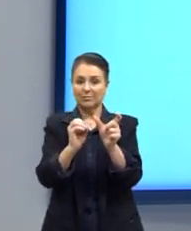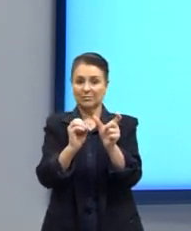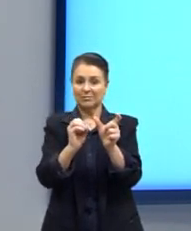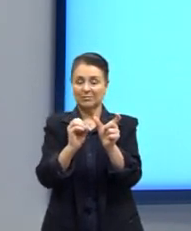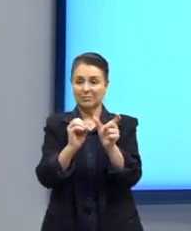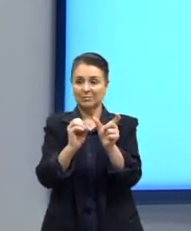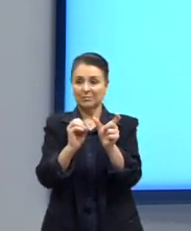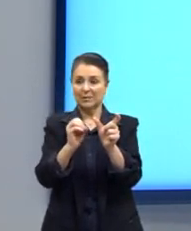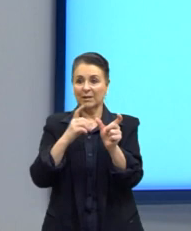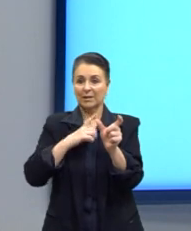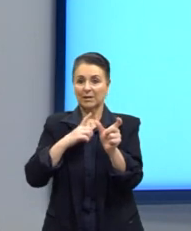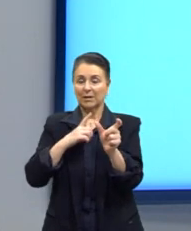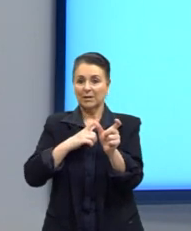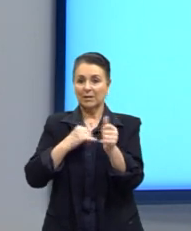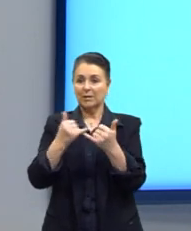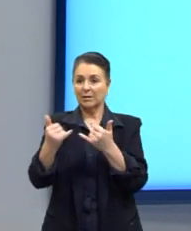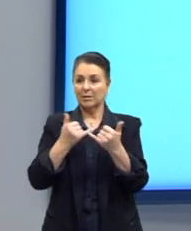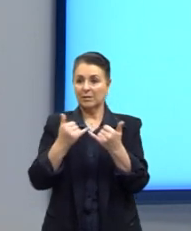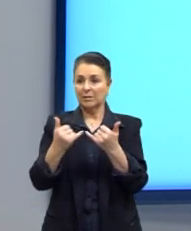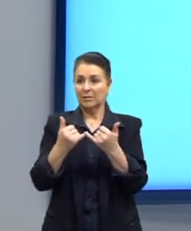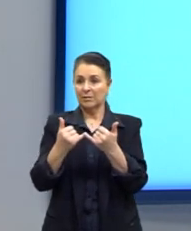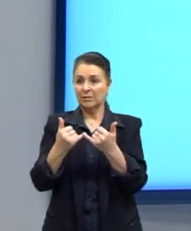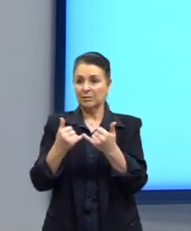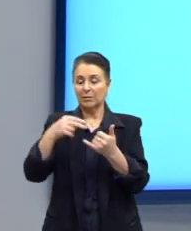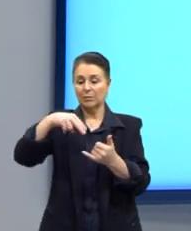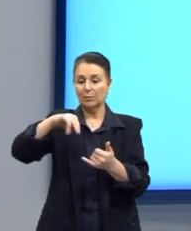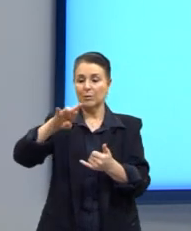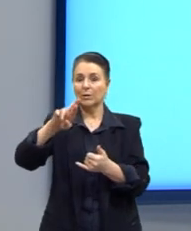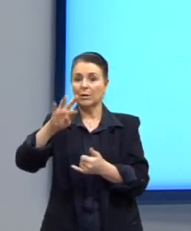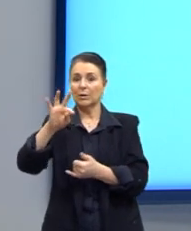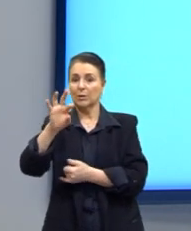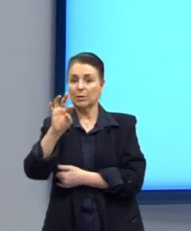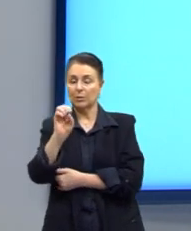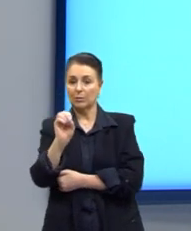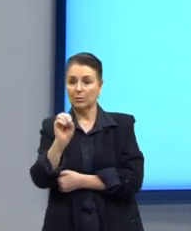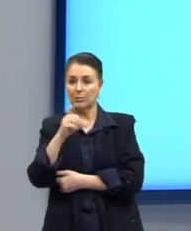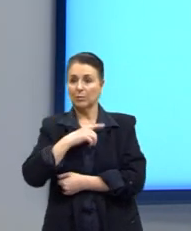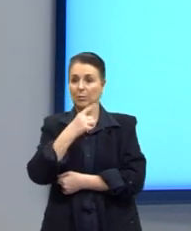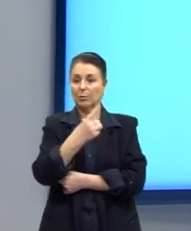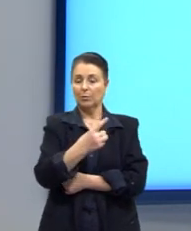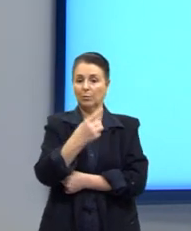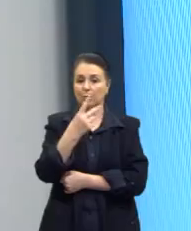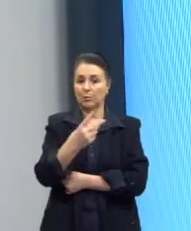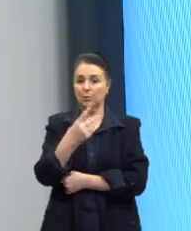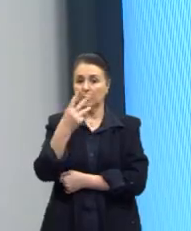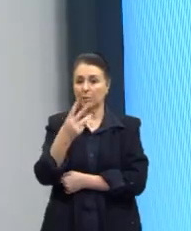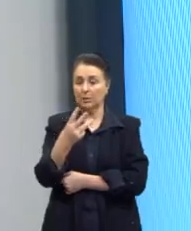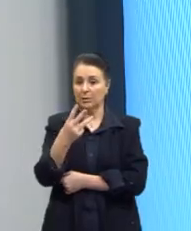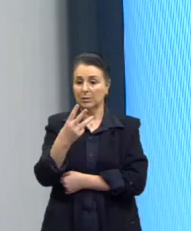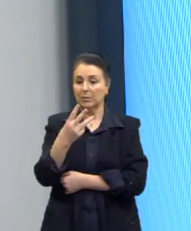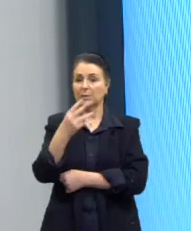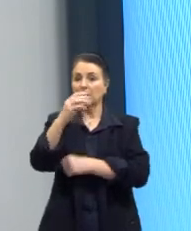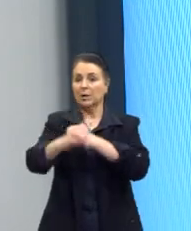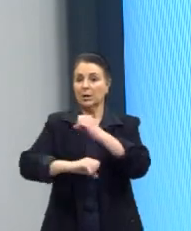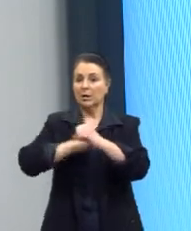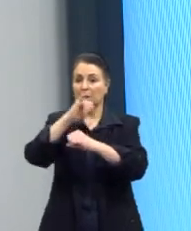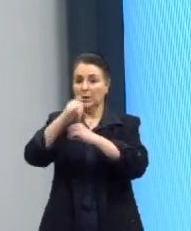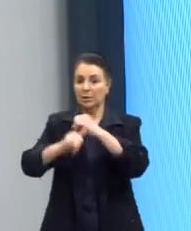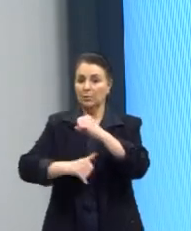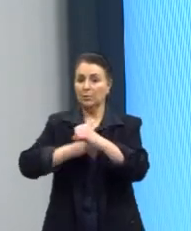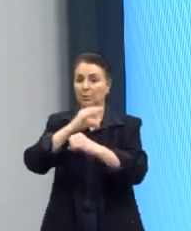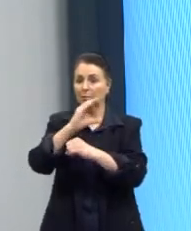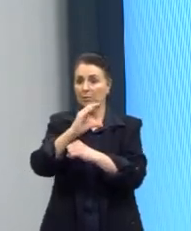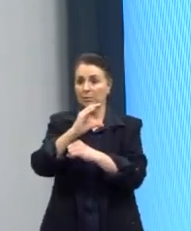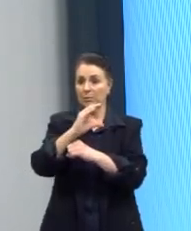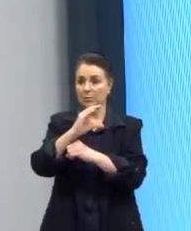Então, aqui eu tenho um exemplo menor, né? De nitrocomposto, onde eu vou ter um, dois, três átomos de carbono, onde eu